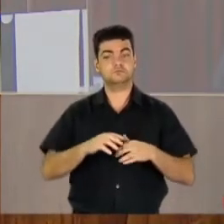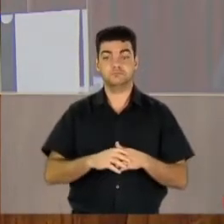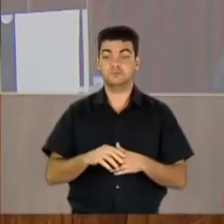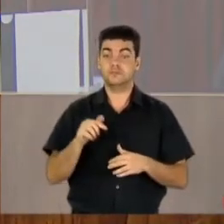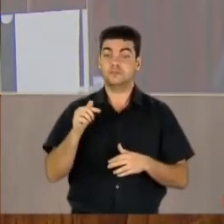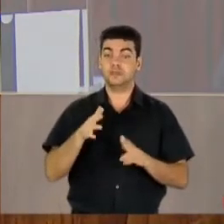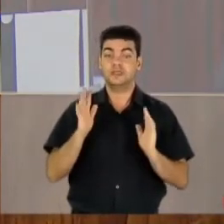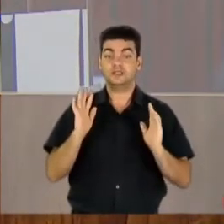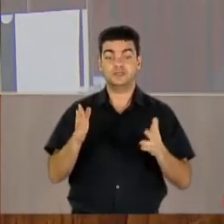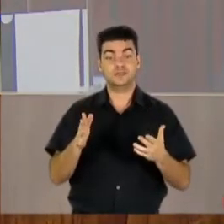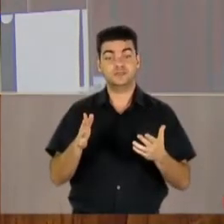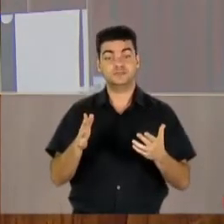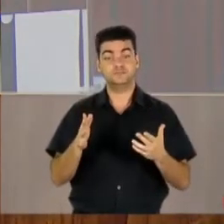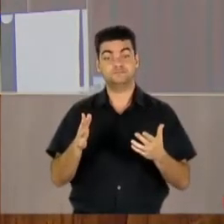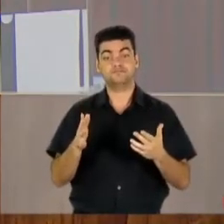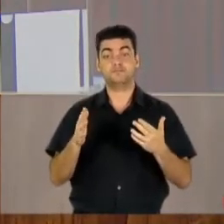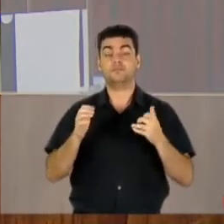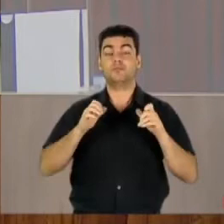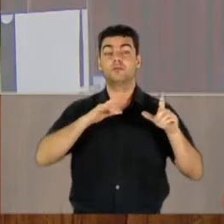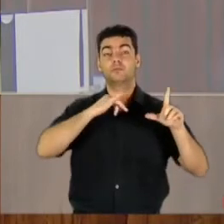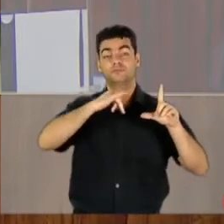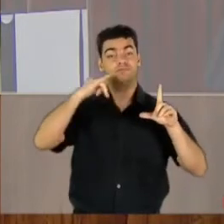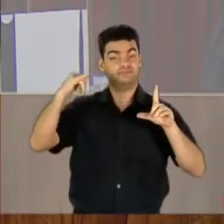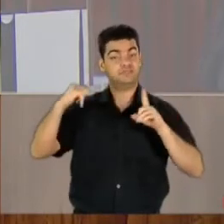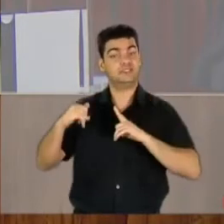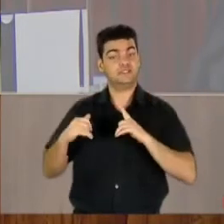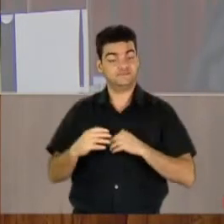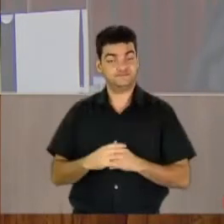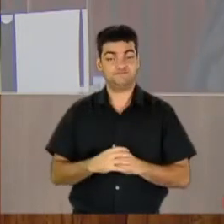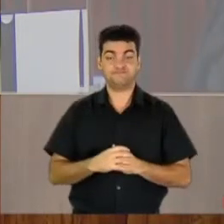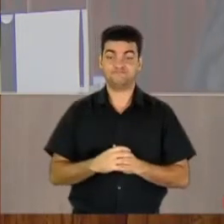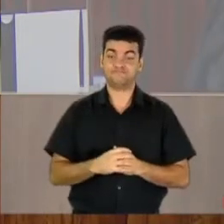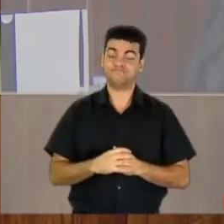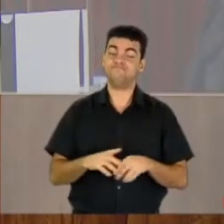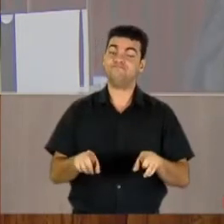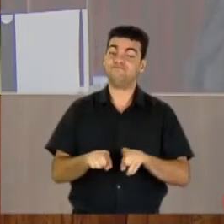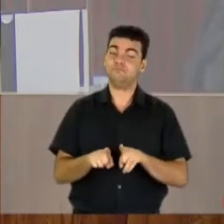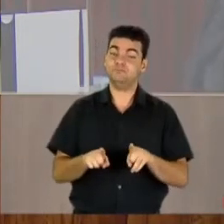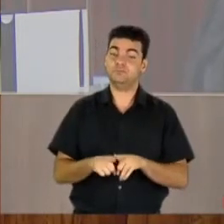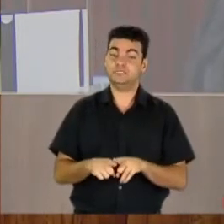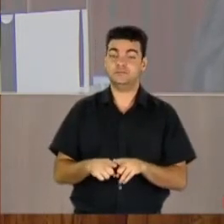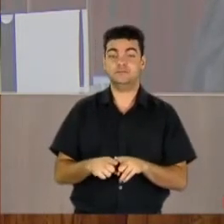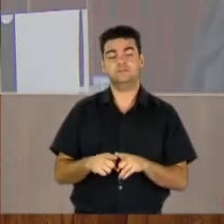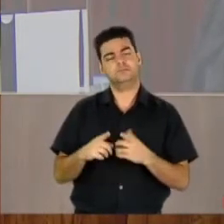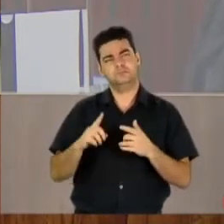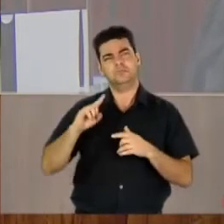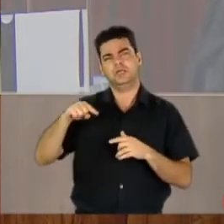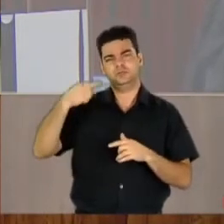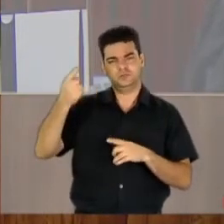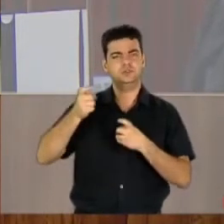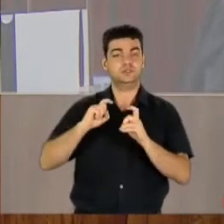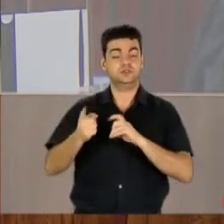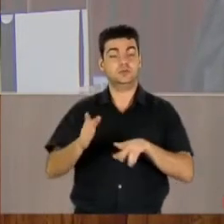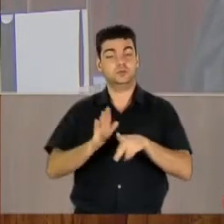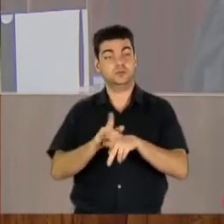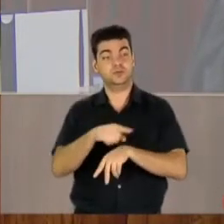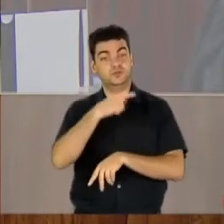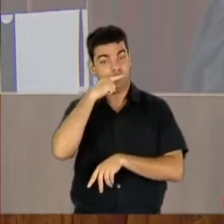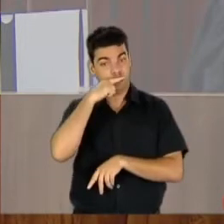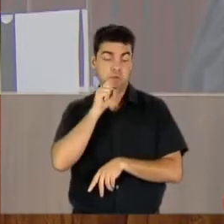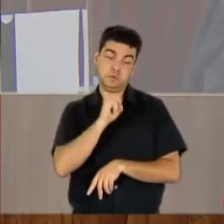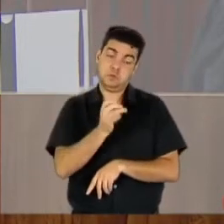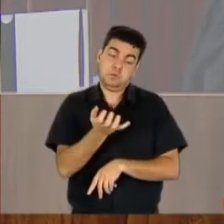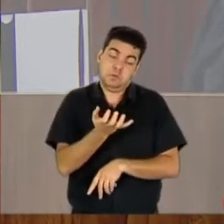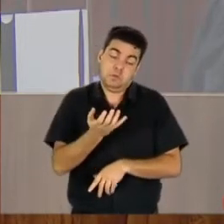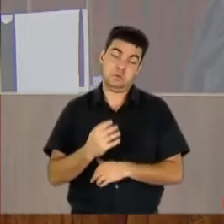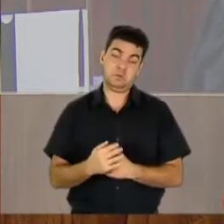que passaram a ser exibidos. E ainda, possivelmente para as próximas, a gestão do ministro Fachin, se estiver